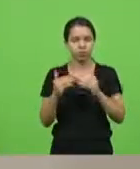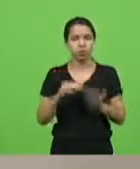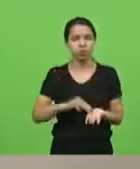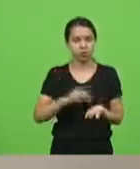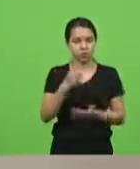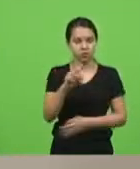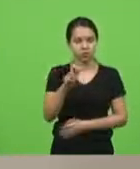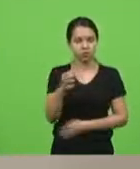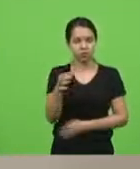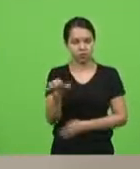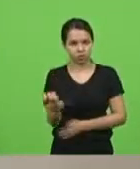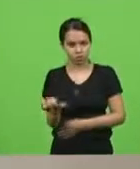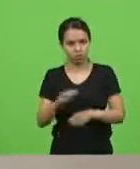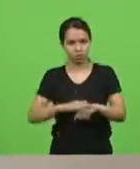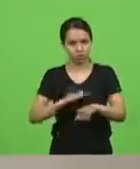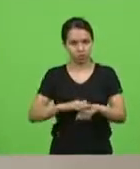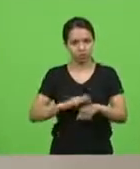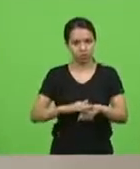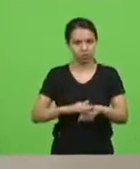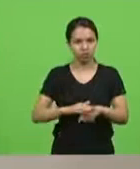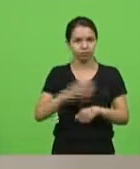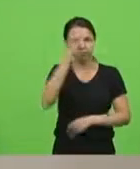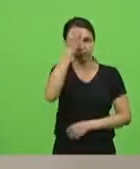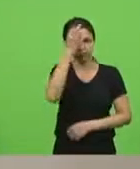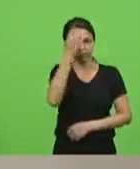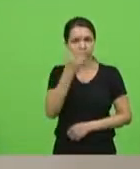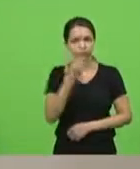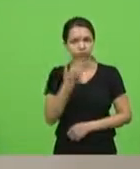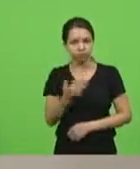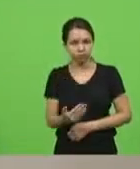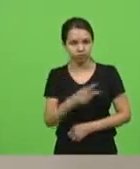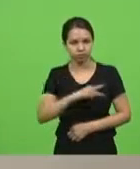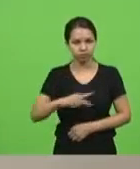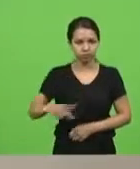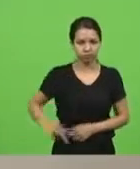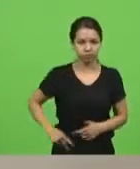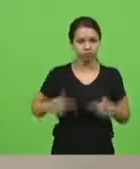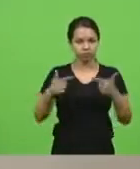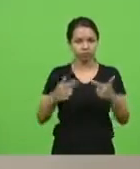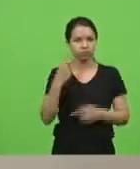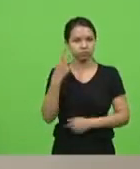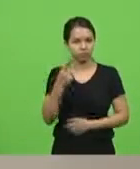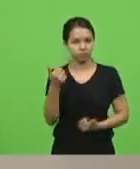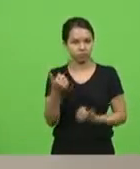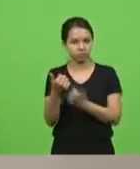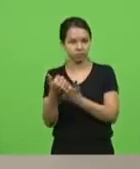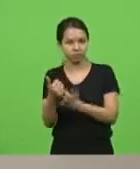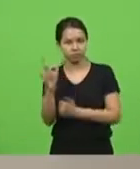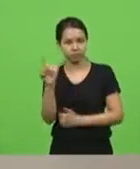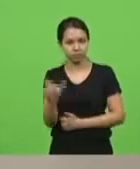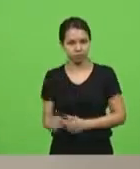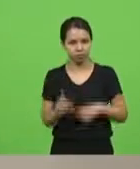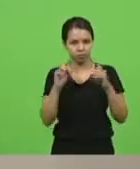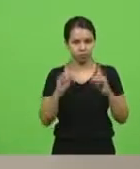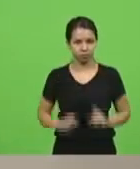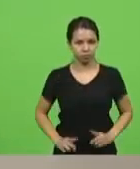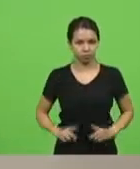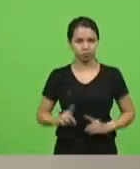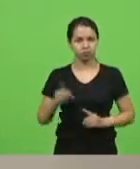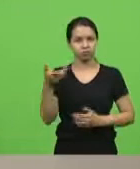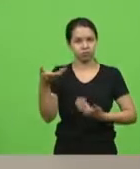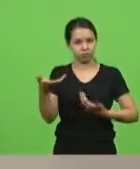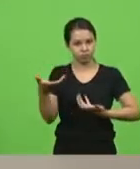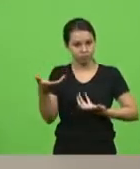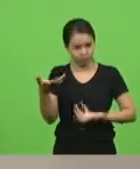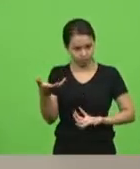159, ator deputado Ismael dos Santos, apelando ao presidente da Frente Parlamentar de Apoio à Pessoa com Deficiência no Congresso Nacional, por atenção especial aos direitos